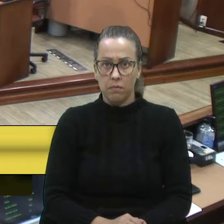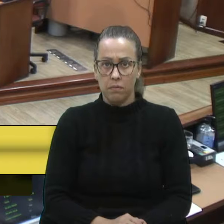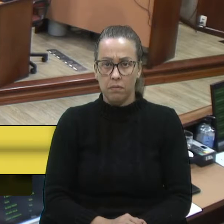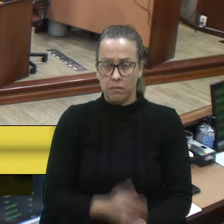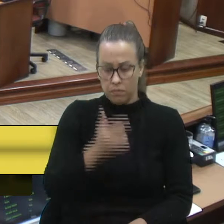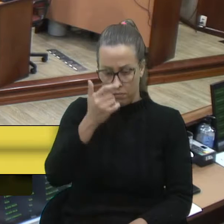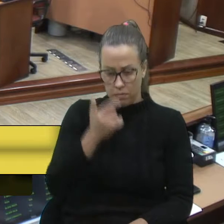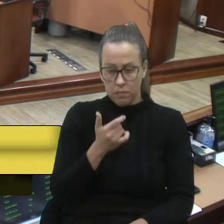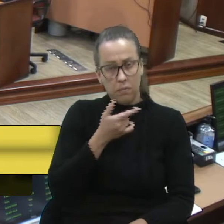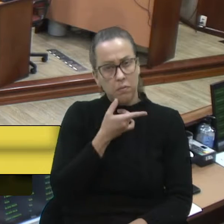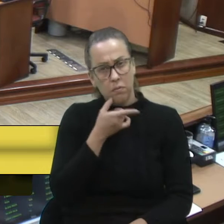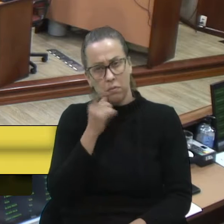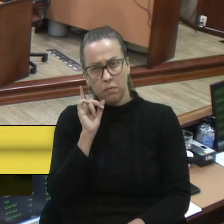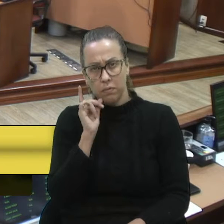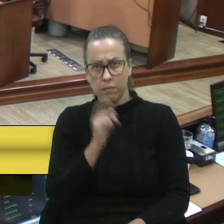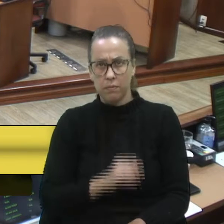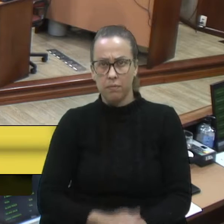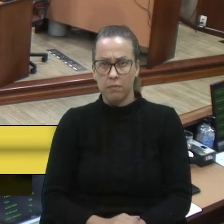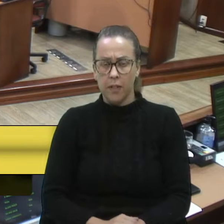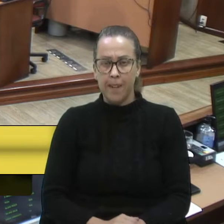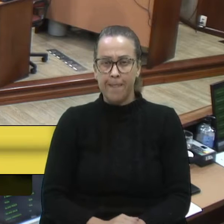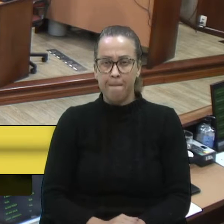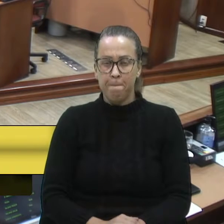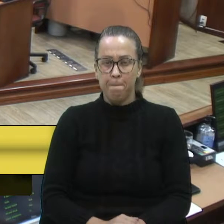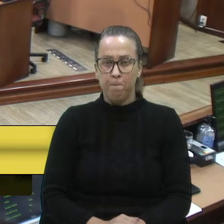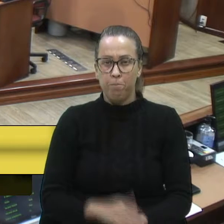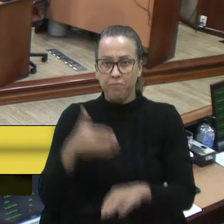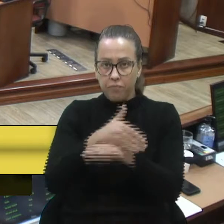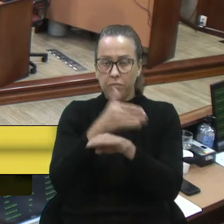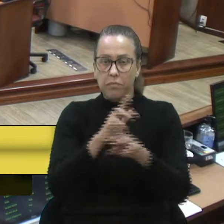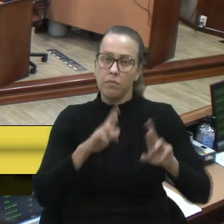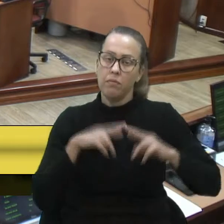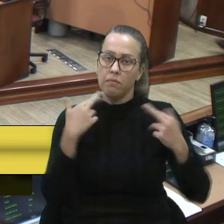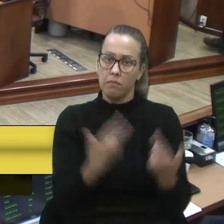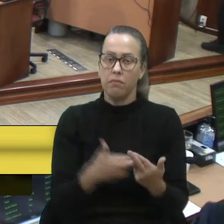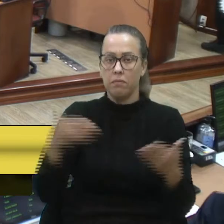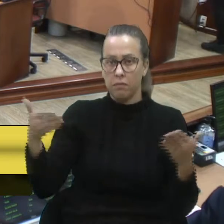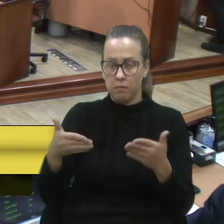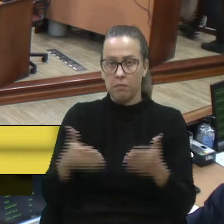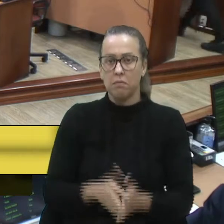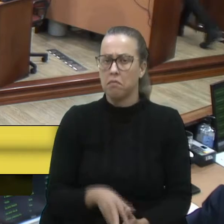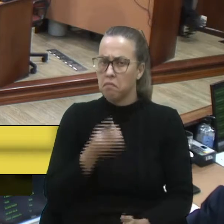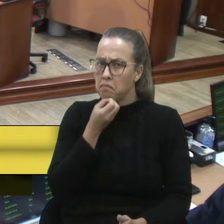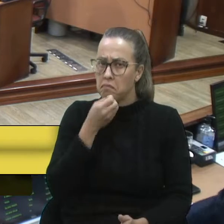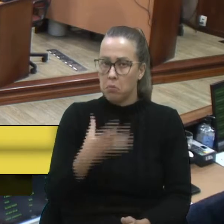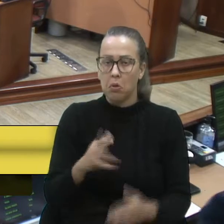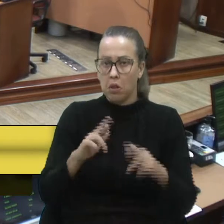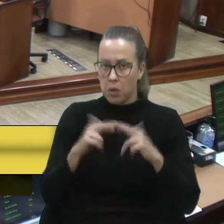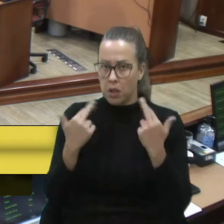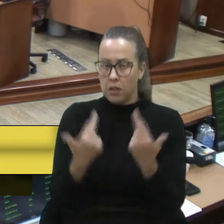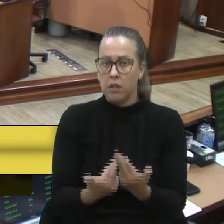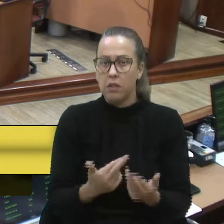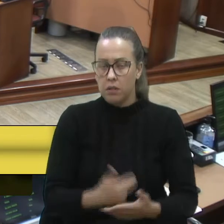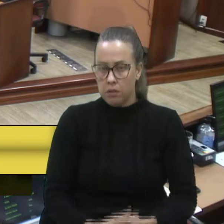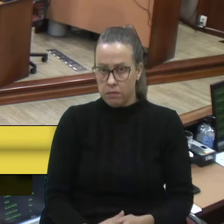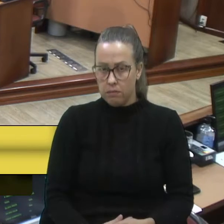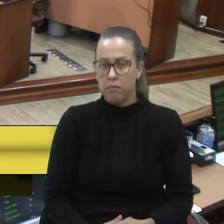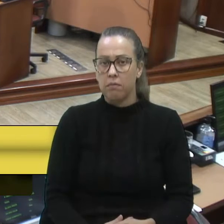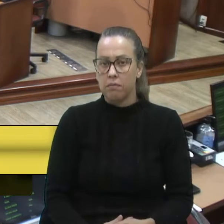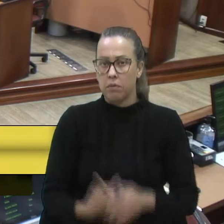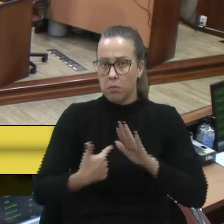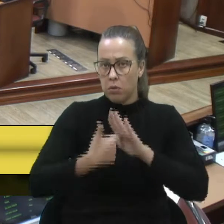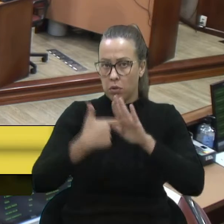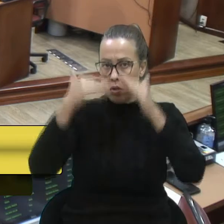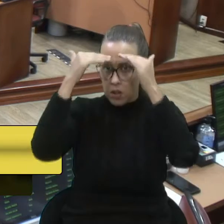Eu ontem participei da reunião aqui, muito boa reunião, demonstrou